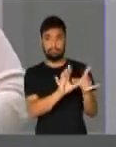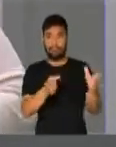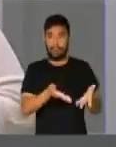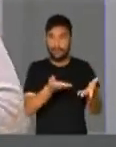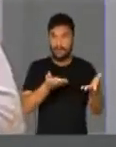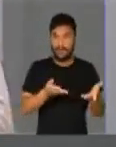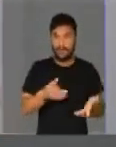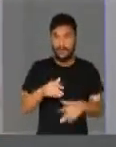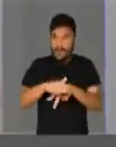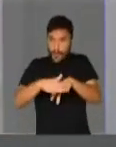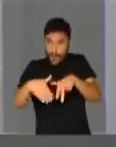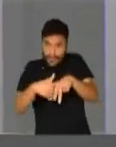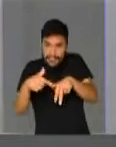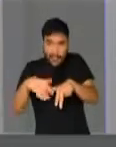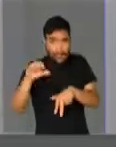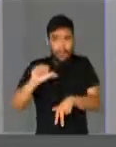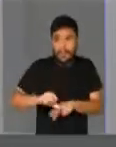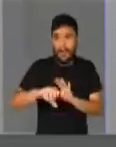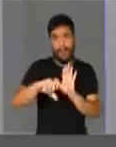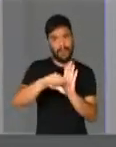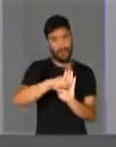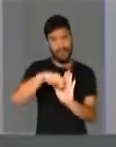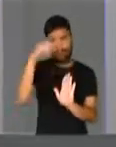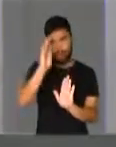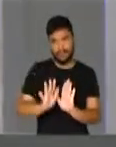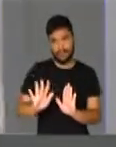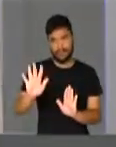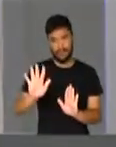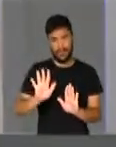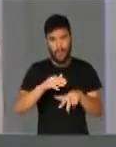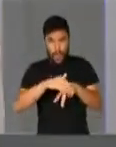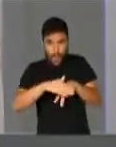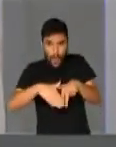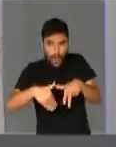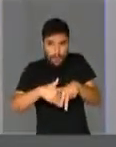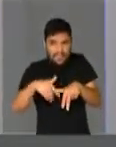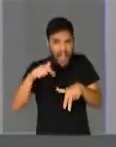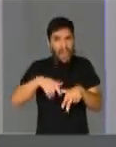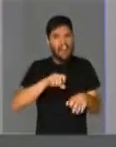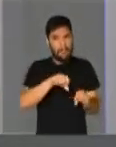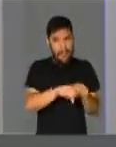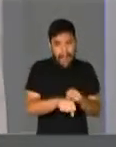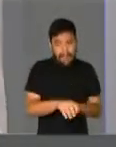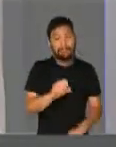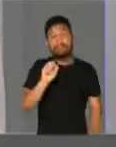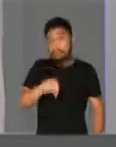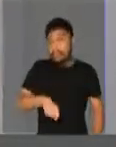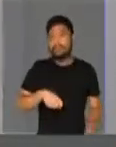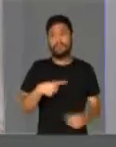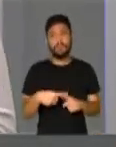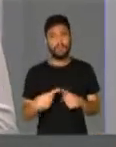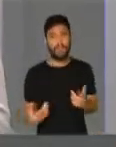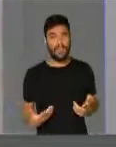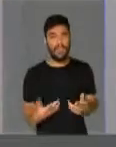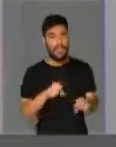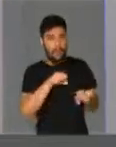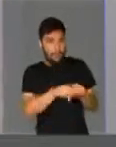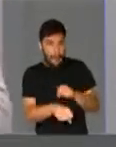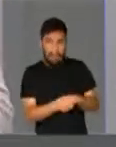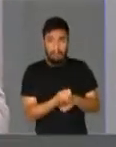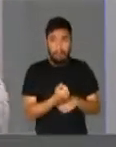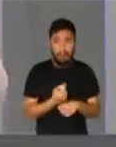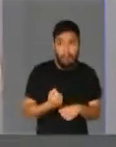assola o nosso país e que realmente, quando a gente diz que corrupção mata, é porque realmente mata por atacado. Não mata no